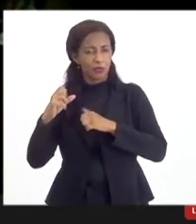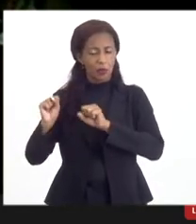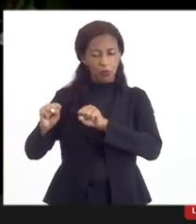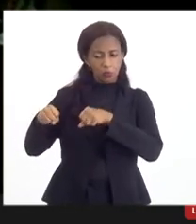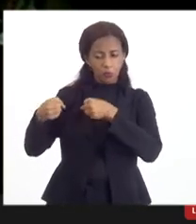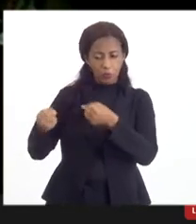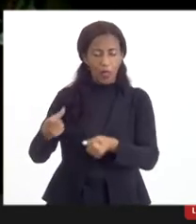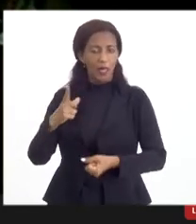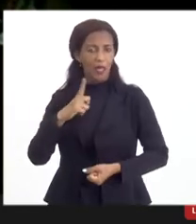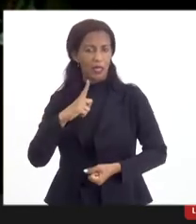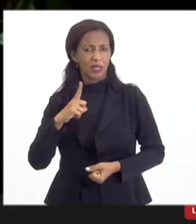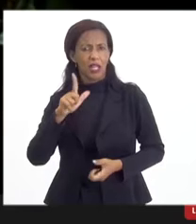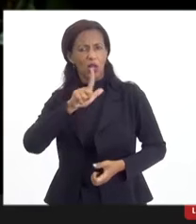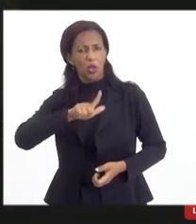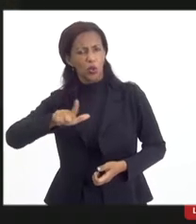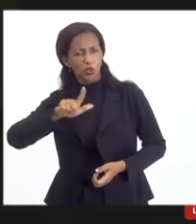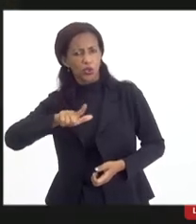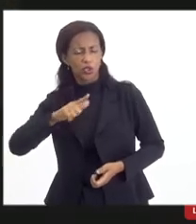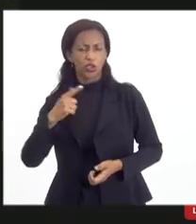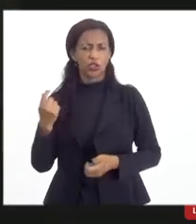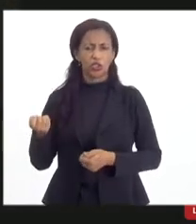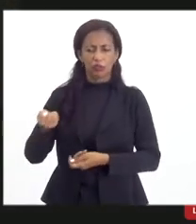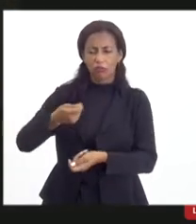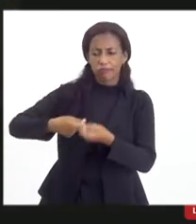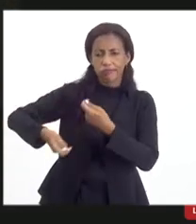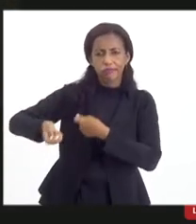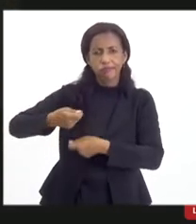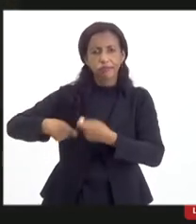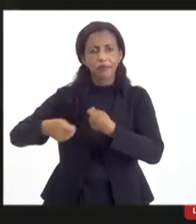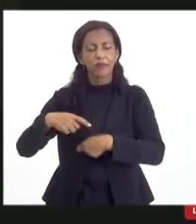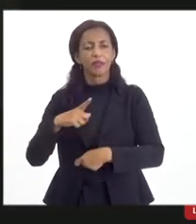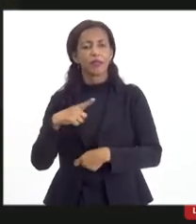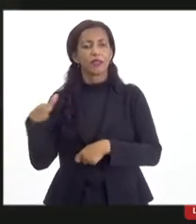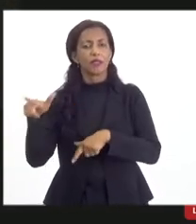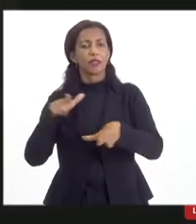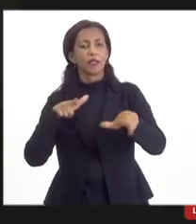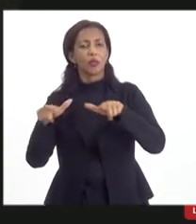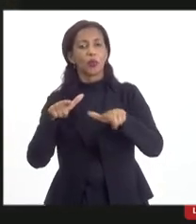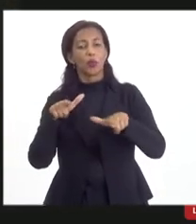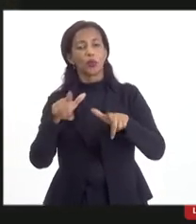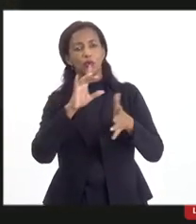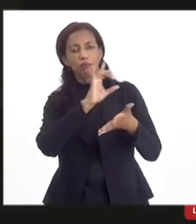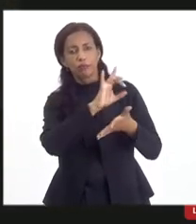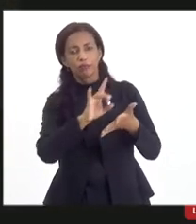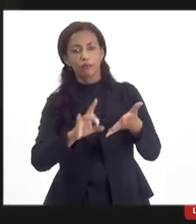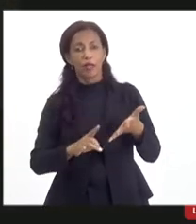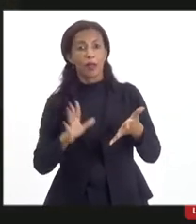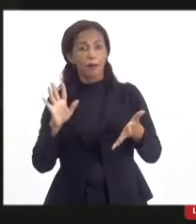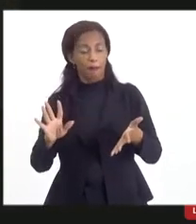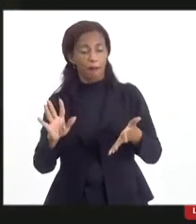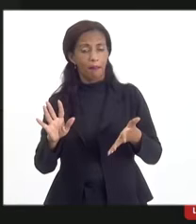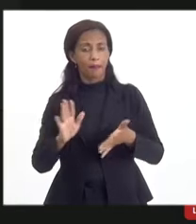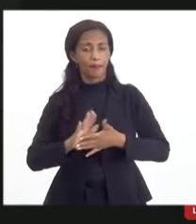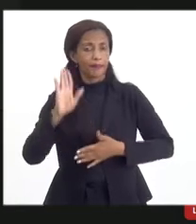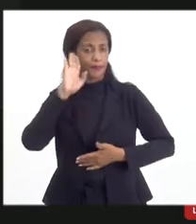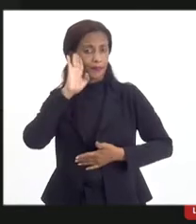envolvem logística, envolvem financiamentos, né? Que estão em outros itens aqui. Mas do ponto de vista